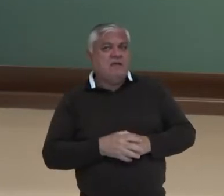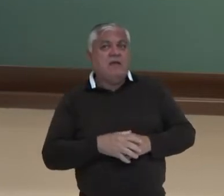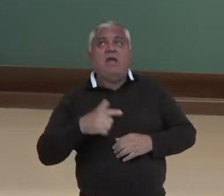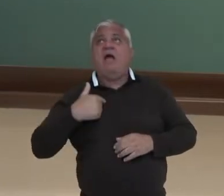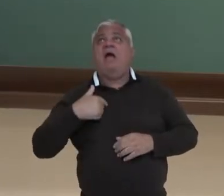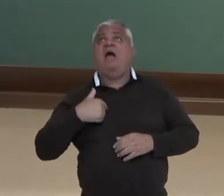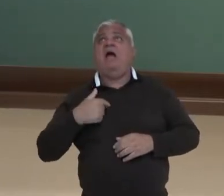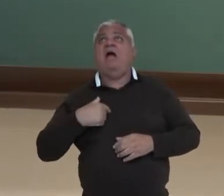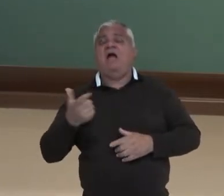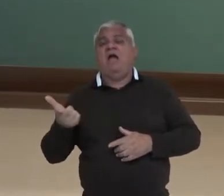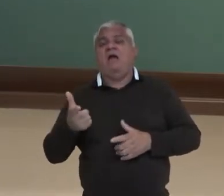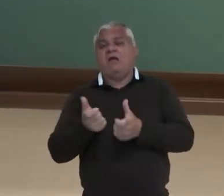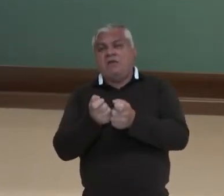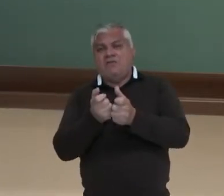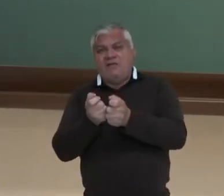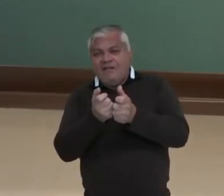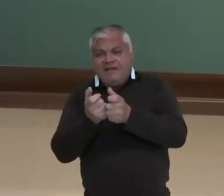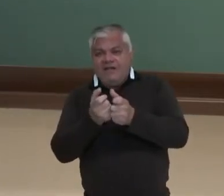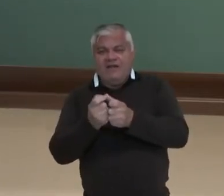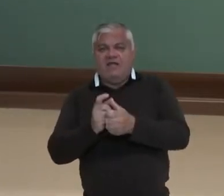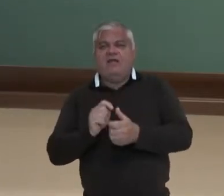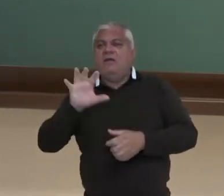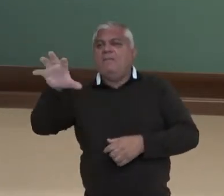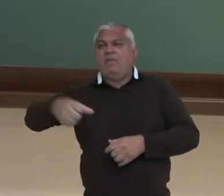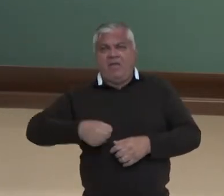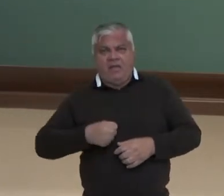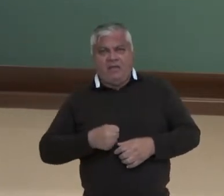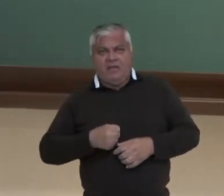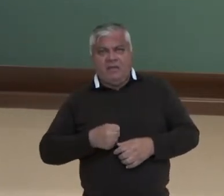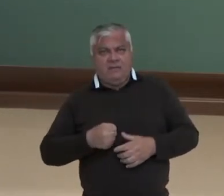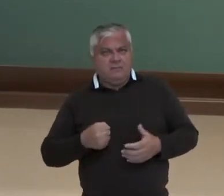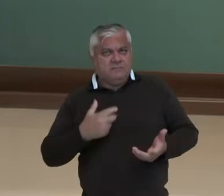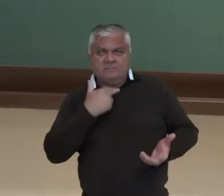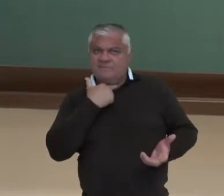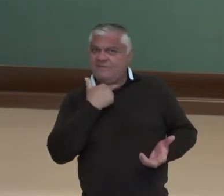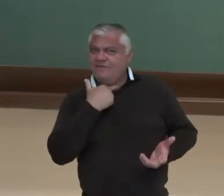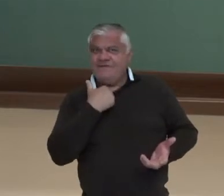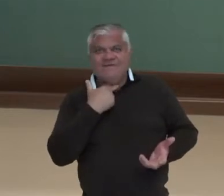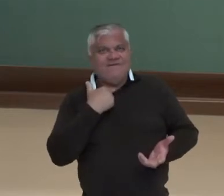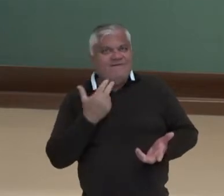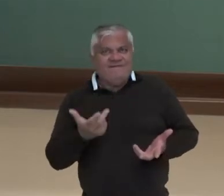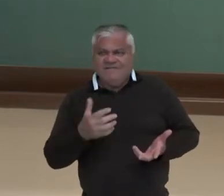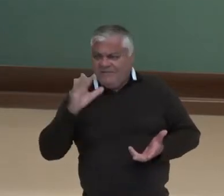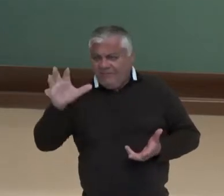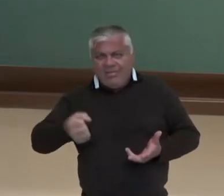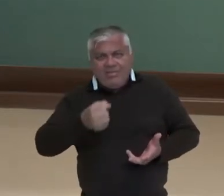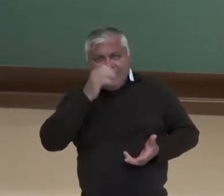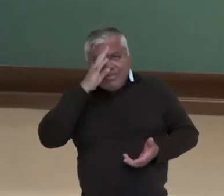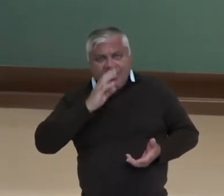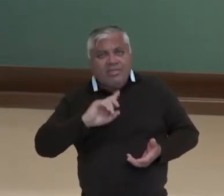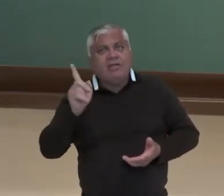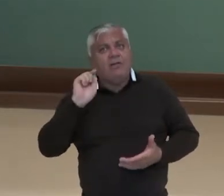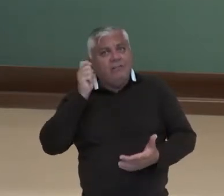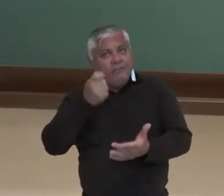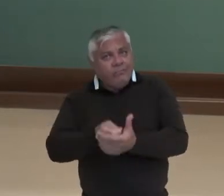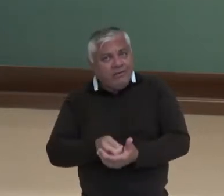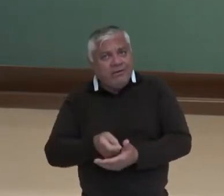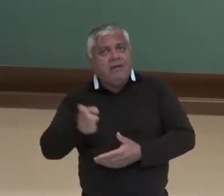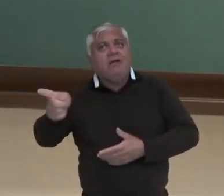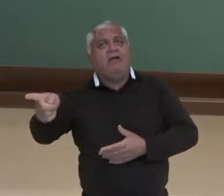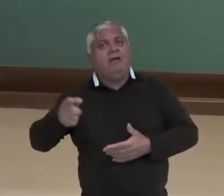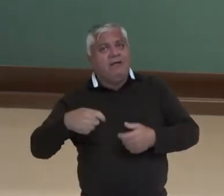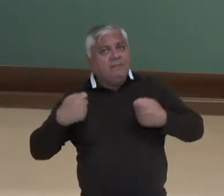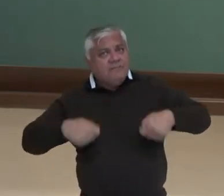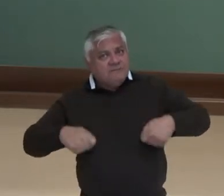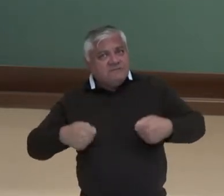videogame novo, vou lá na loja, busco e não pago, né? Não dá para acontecer isso, né? Até porque existem pessoas que dependem,